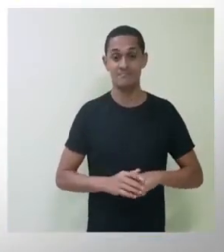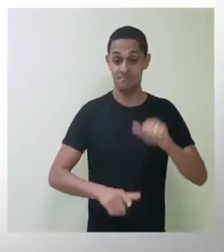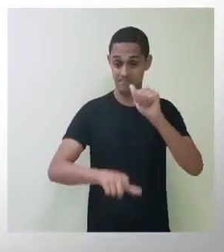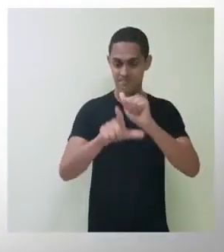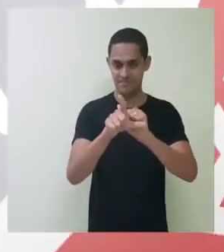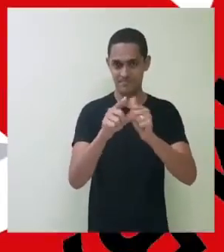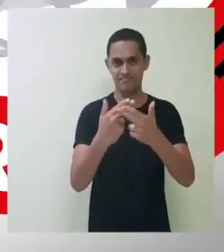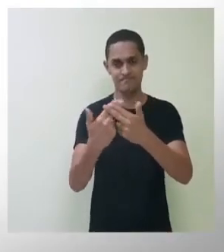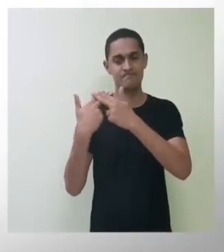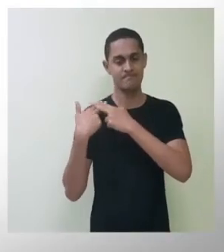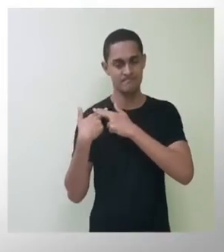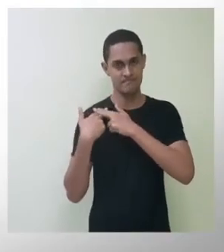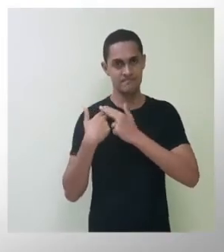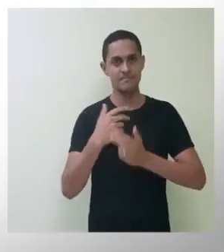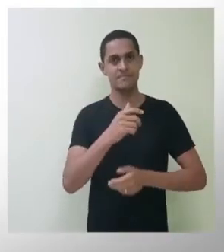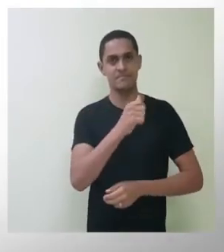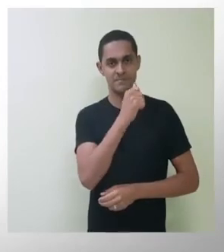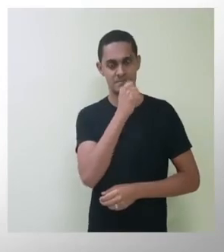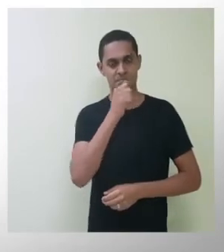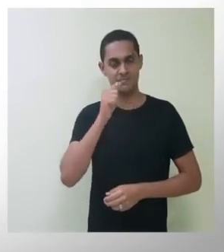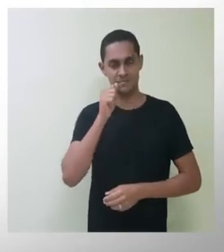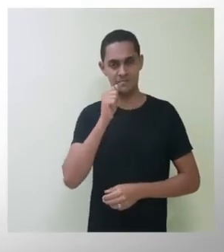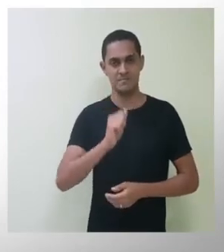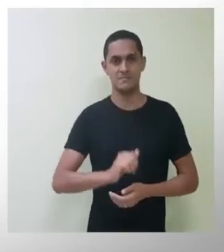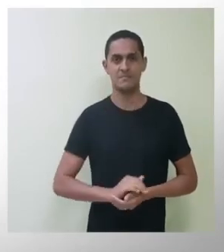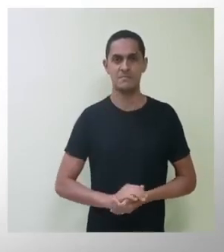Assembleia Legislativa. Compromisso com o Amapá.